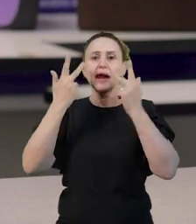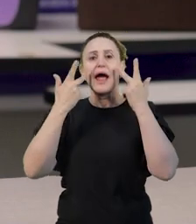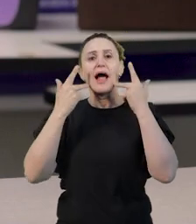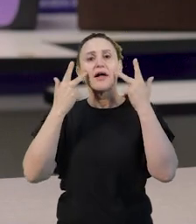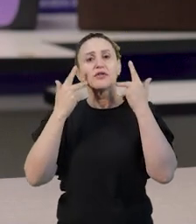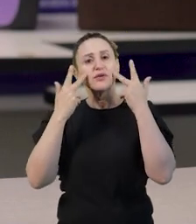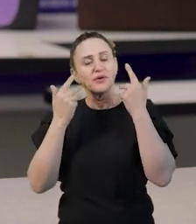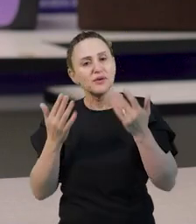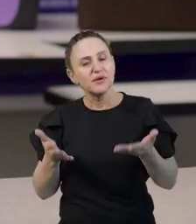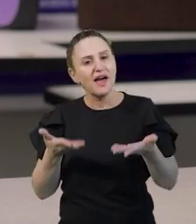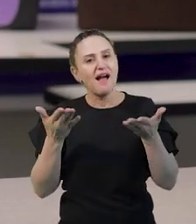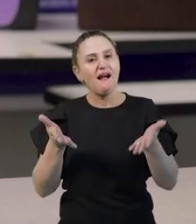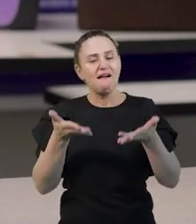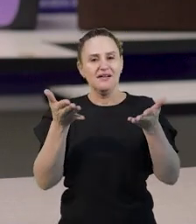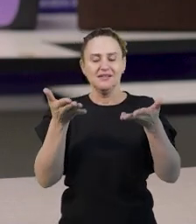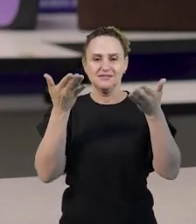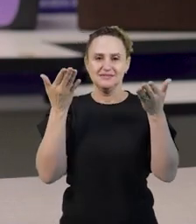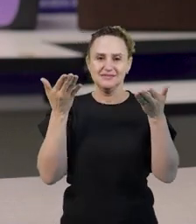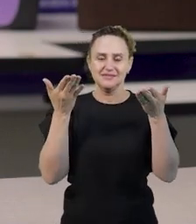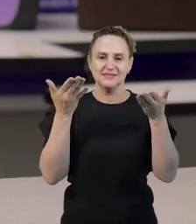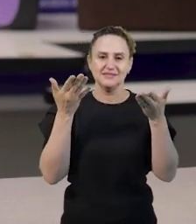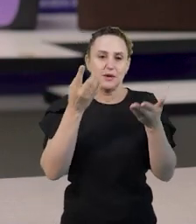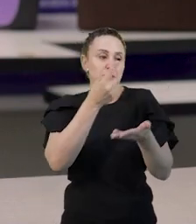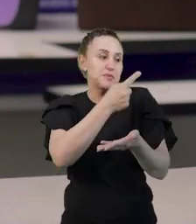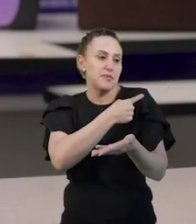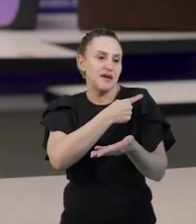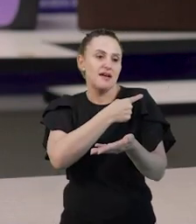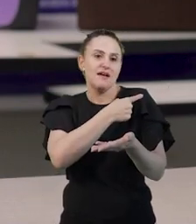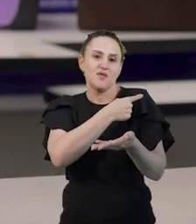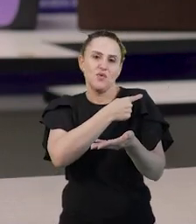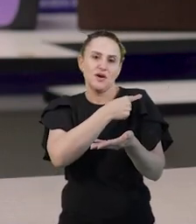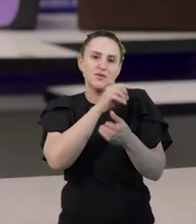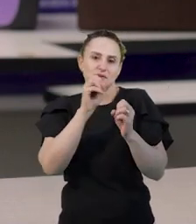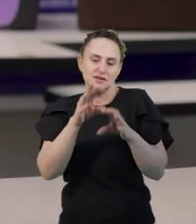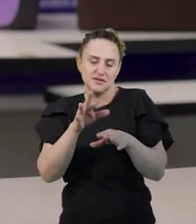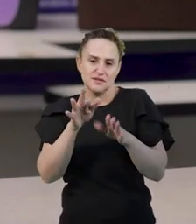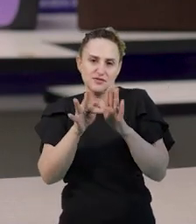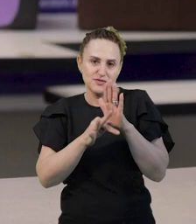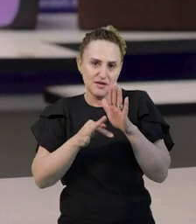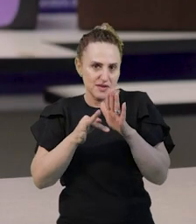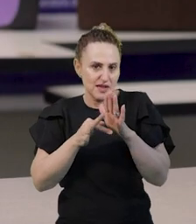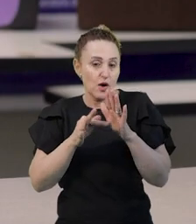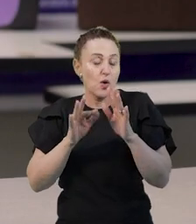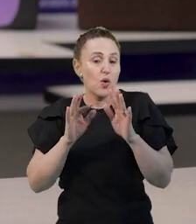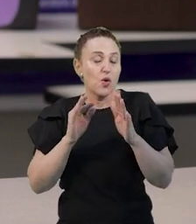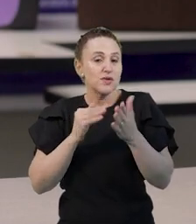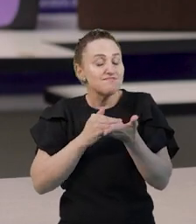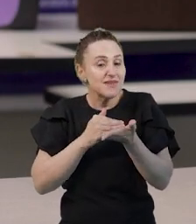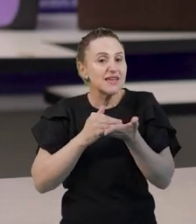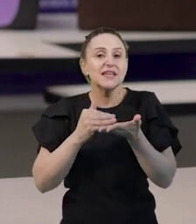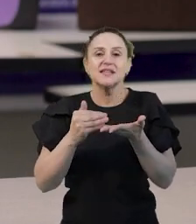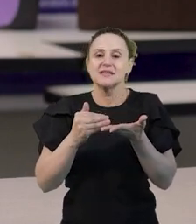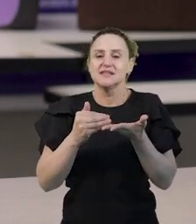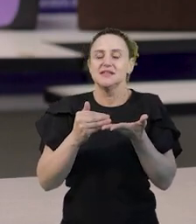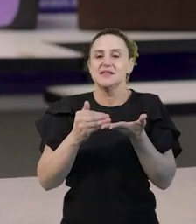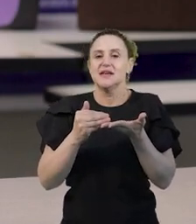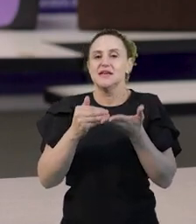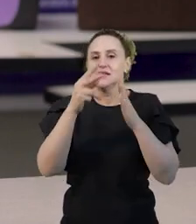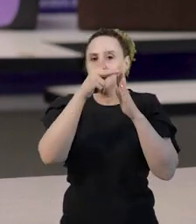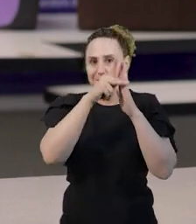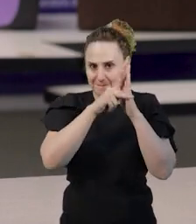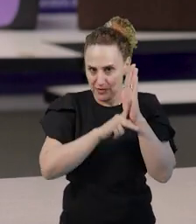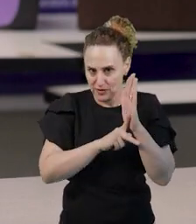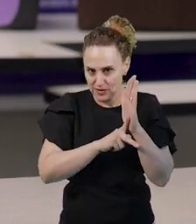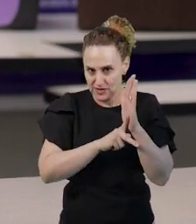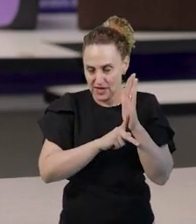estimulada até o primeiro ano do ensino fundamental, onde se inicia efetivamente o processo